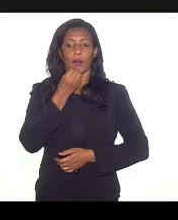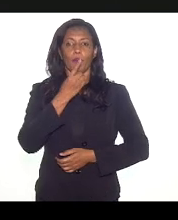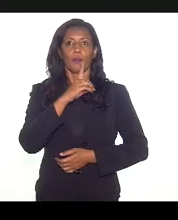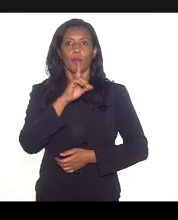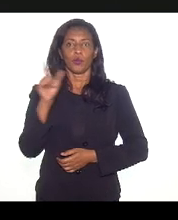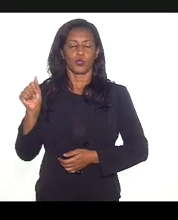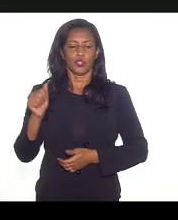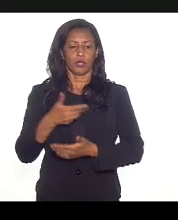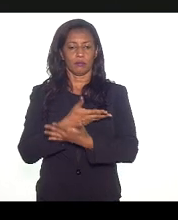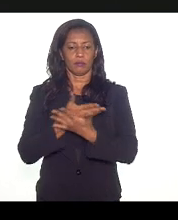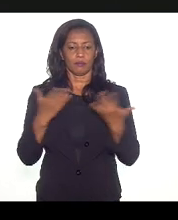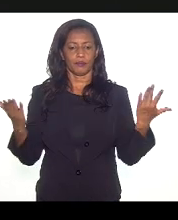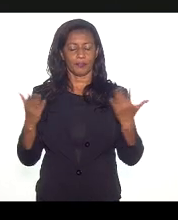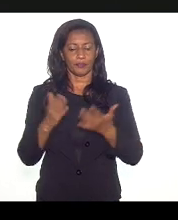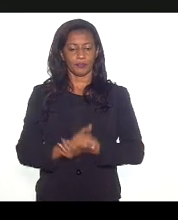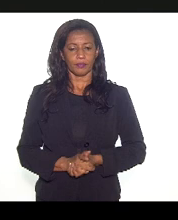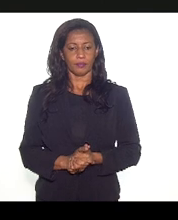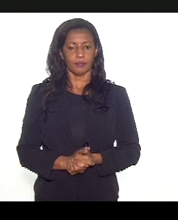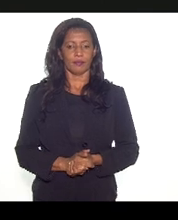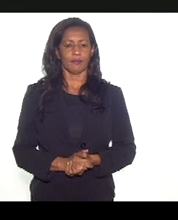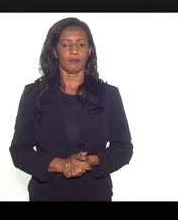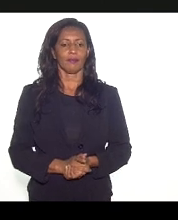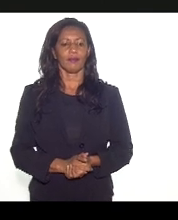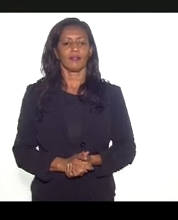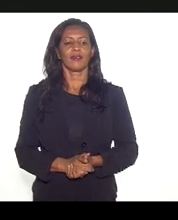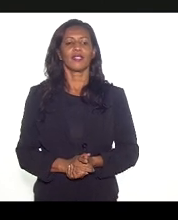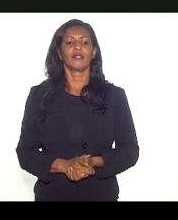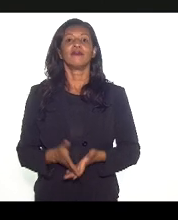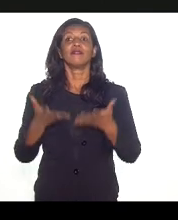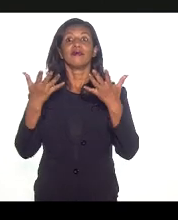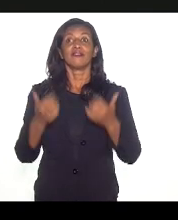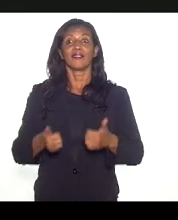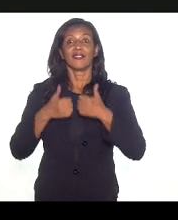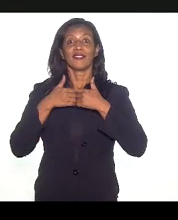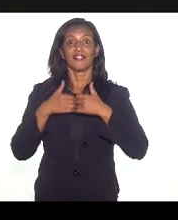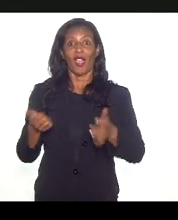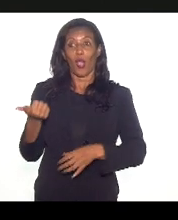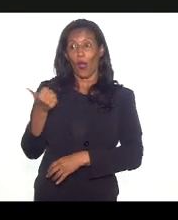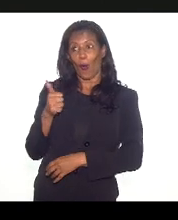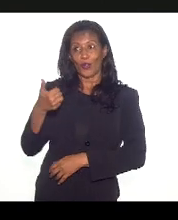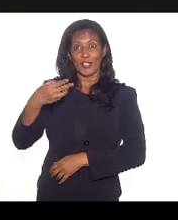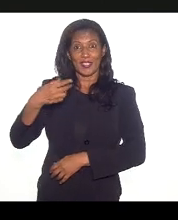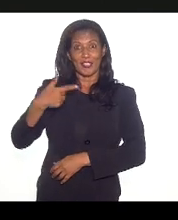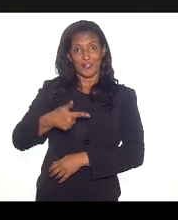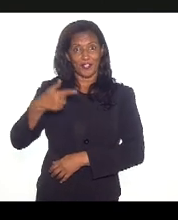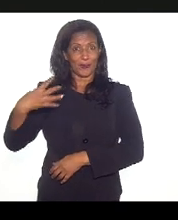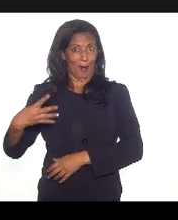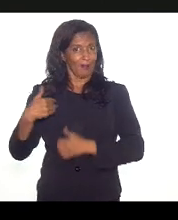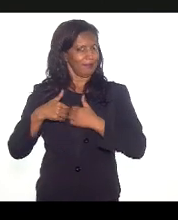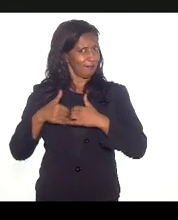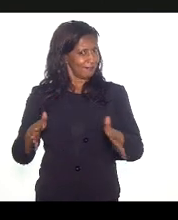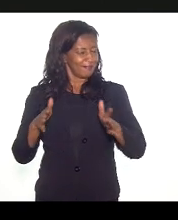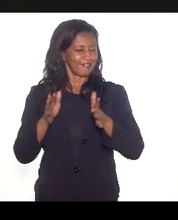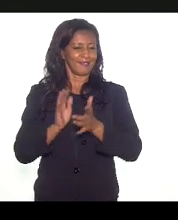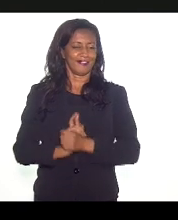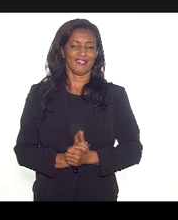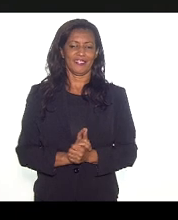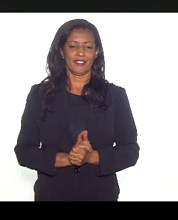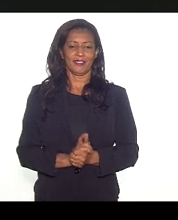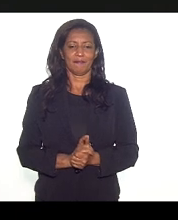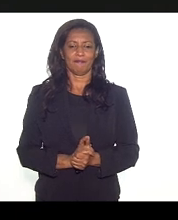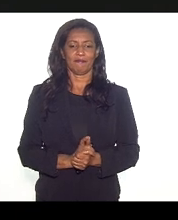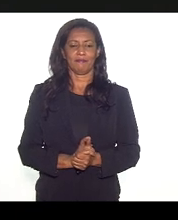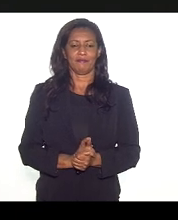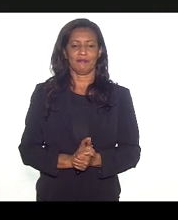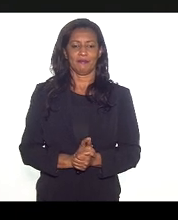também. Bom dia. Bom, já são 11h24, mas vamos lá. Mas, enfim, vamos lá. Desculpe